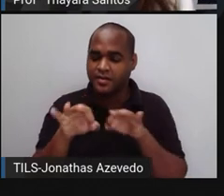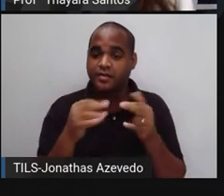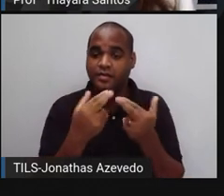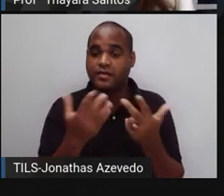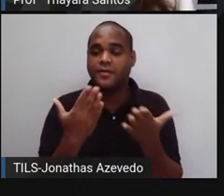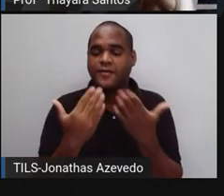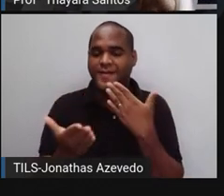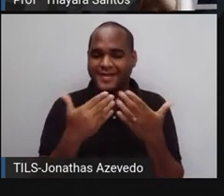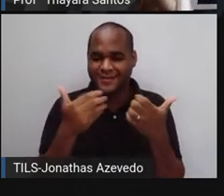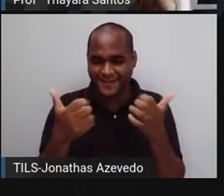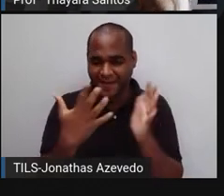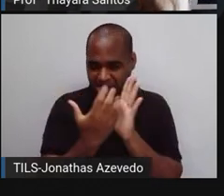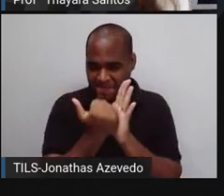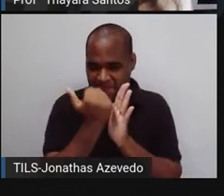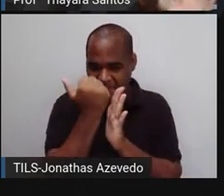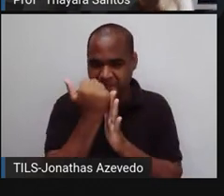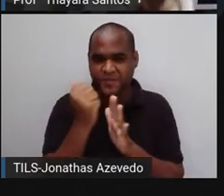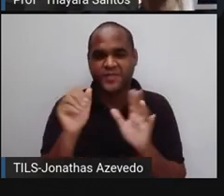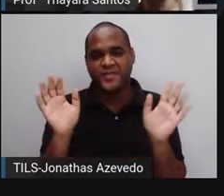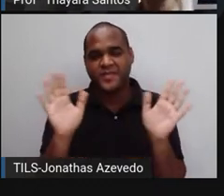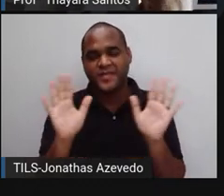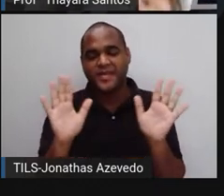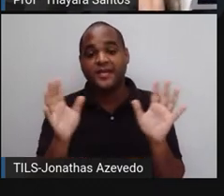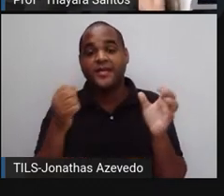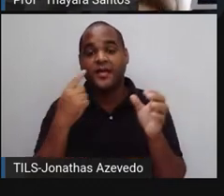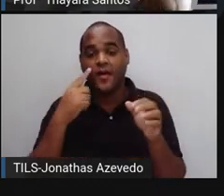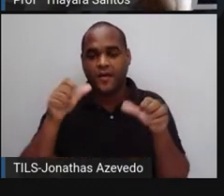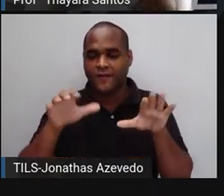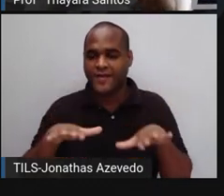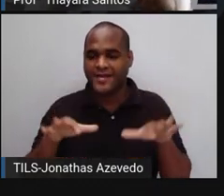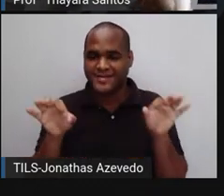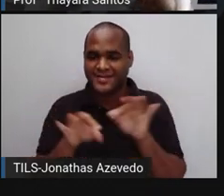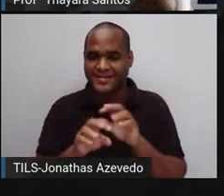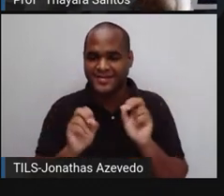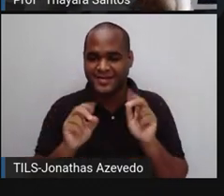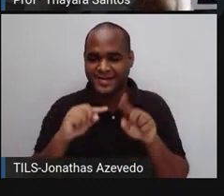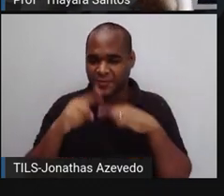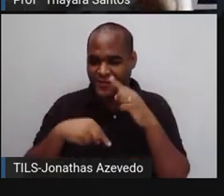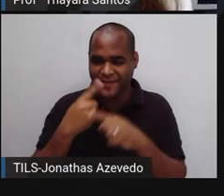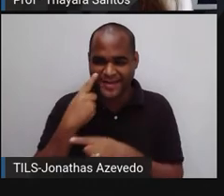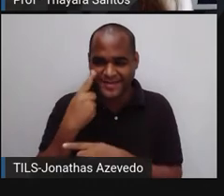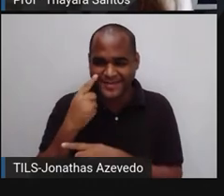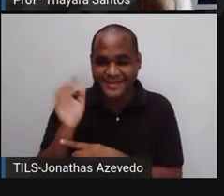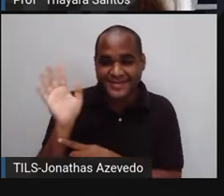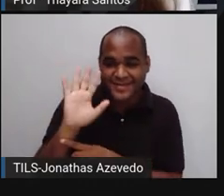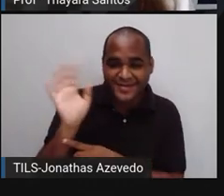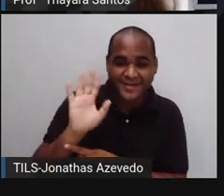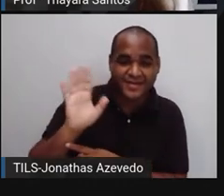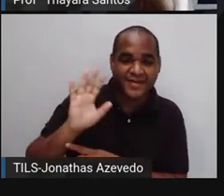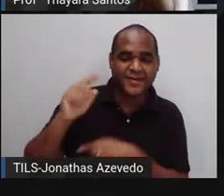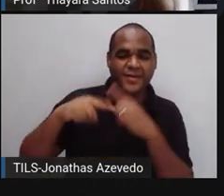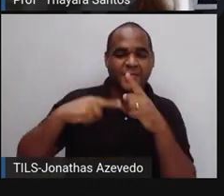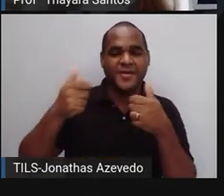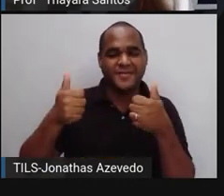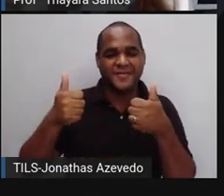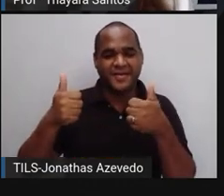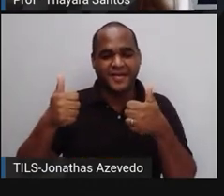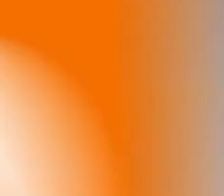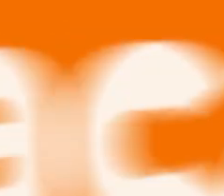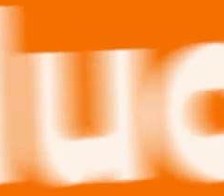nossa próxima aula. Então, pessoal, eu fico por aqui e a gente se vê em breve. Tchau, tchau, gente. Até a próxima aula.